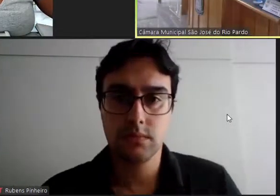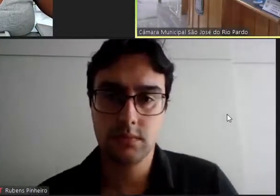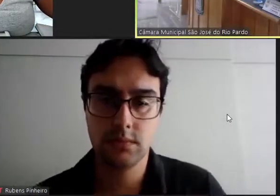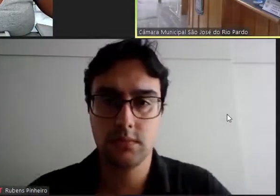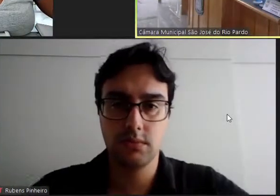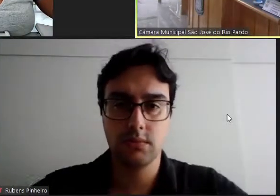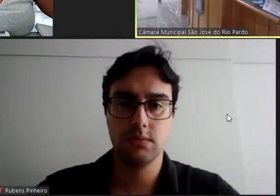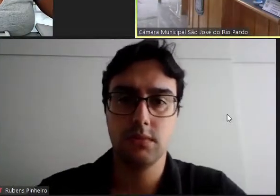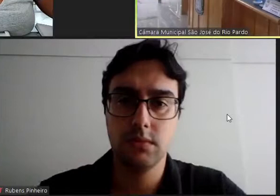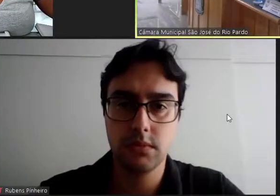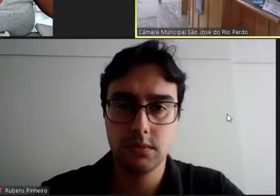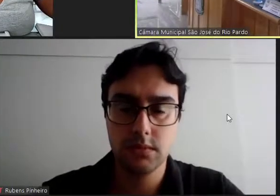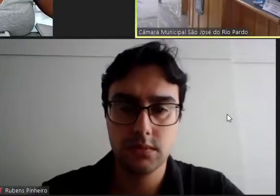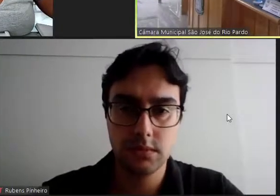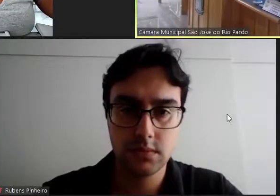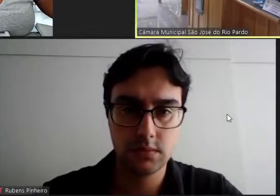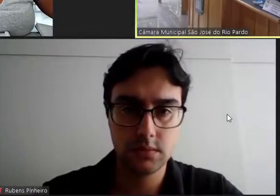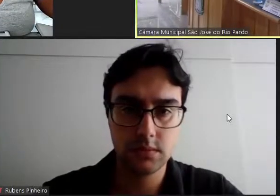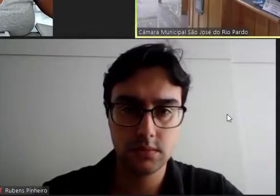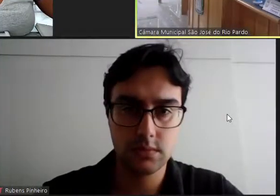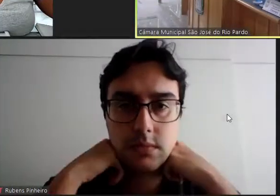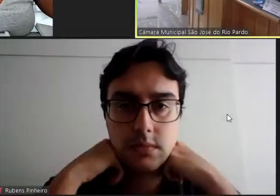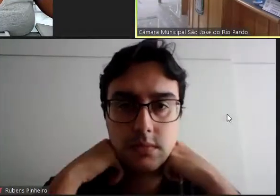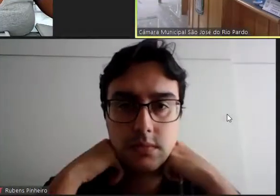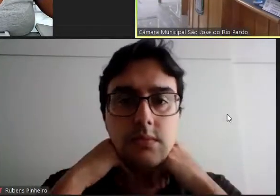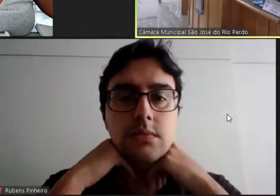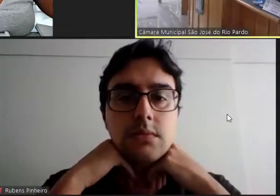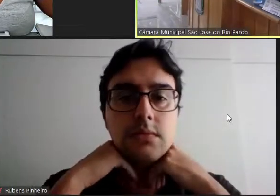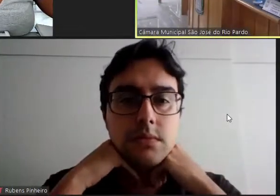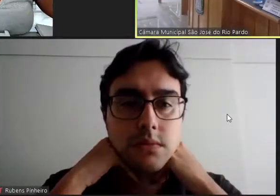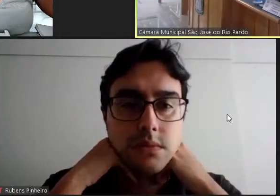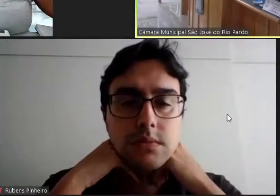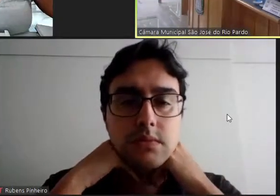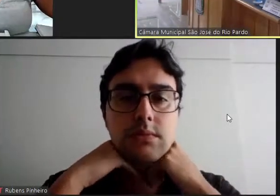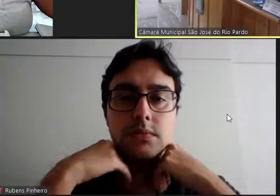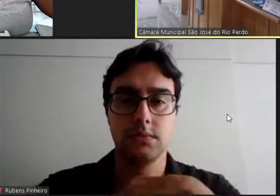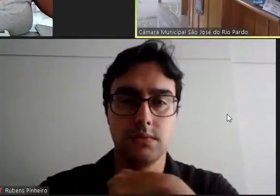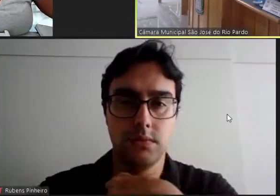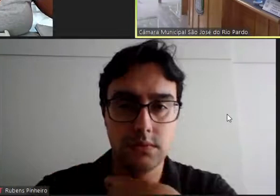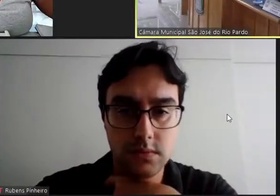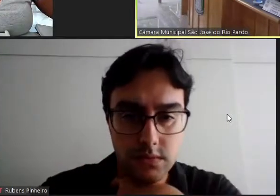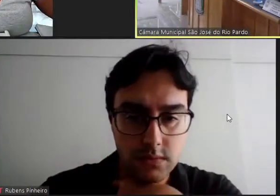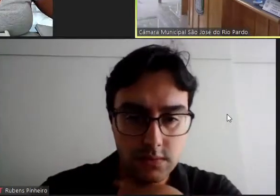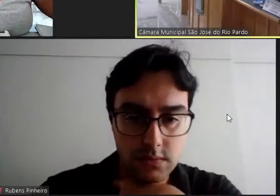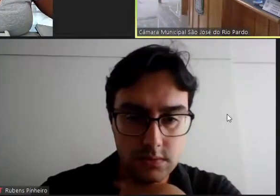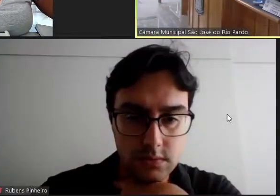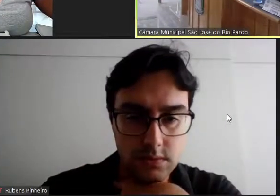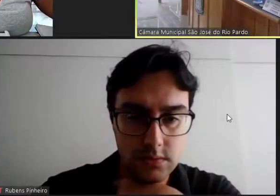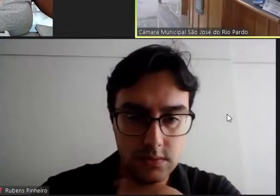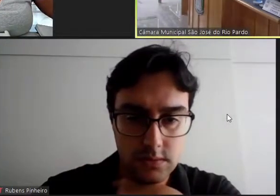Então, eu suspendo a sessão ordinária e convido a nossa chefe de gabinete